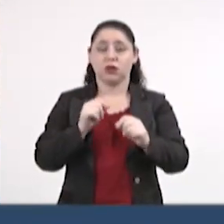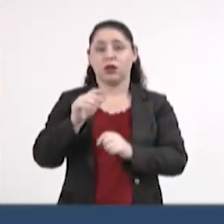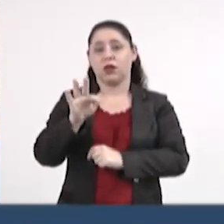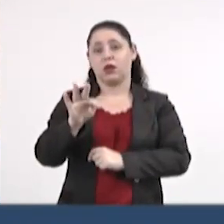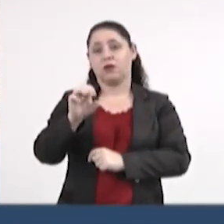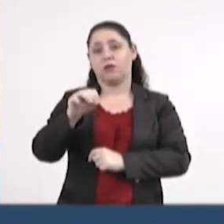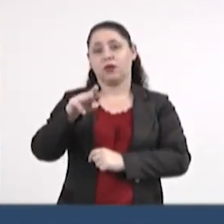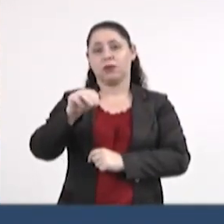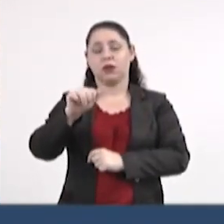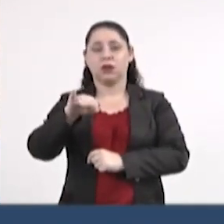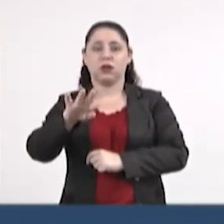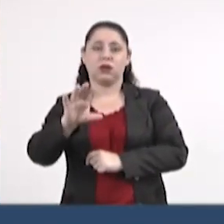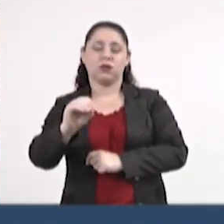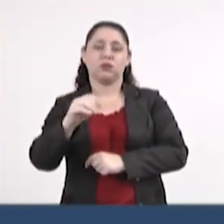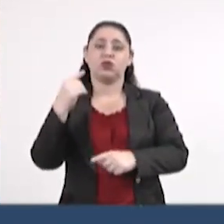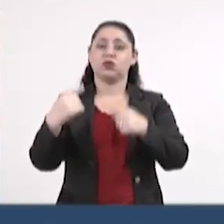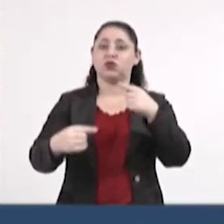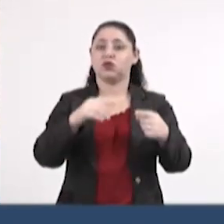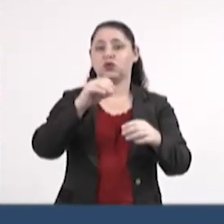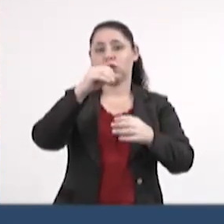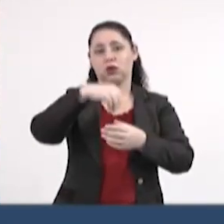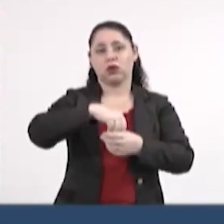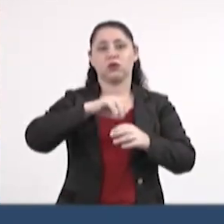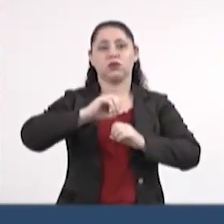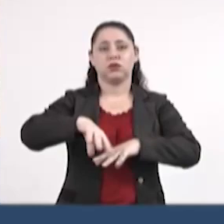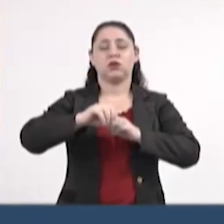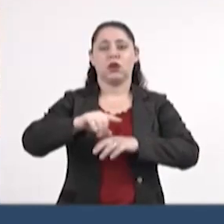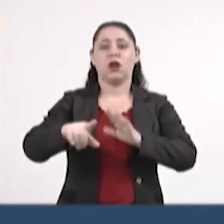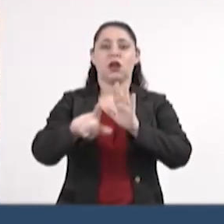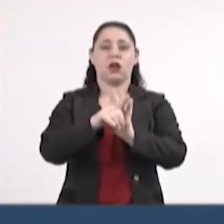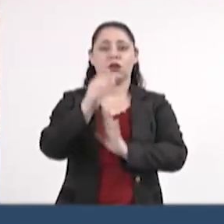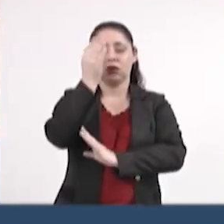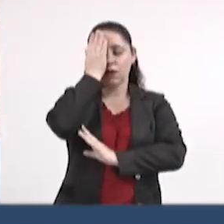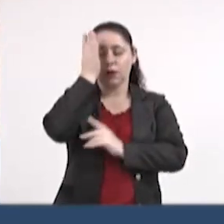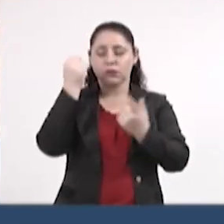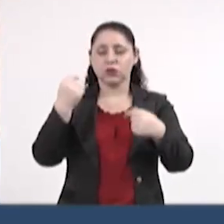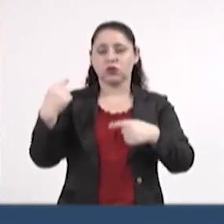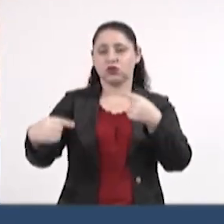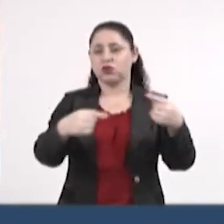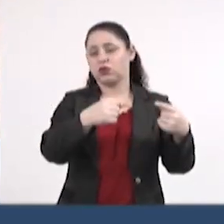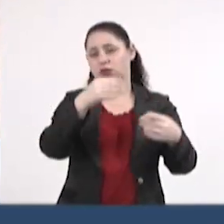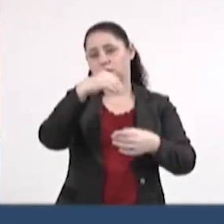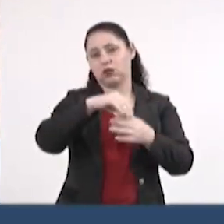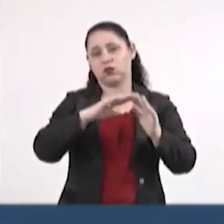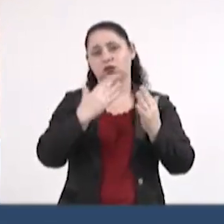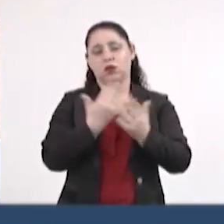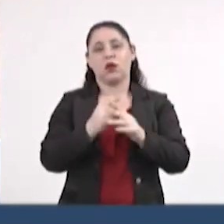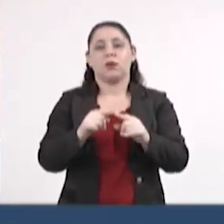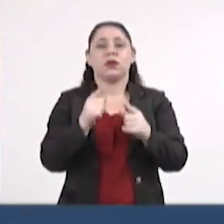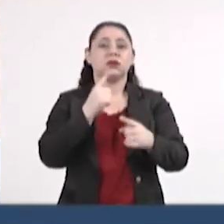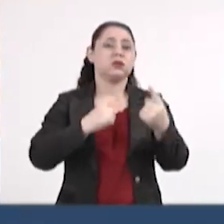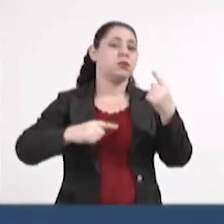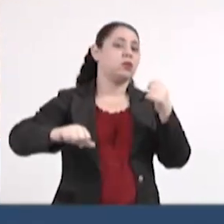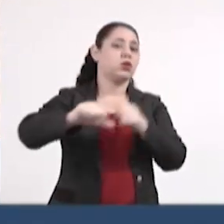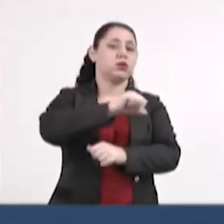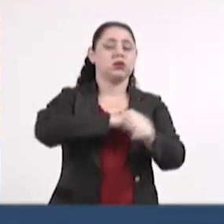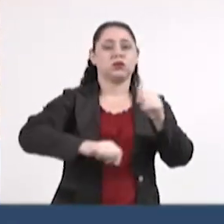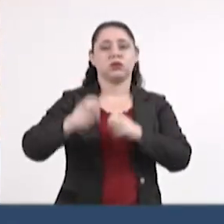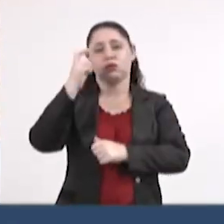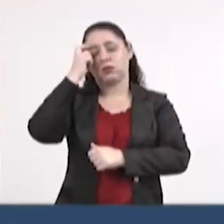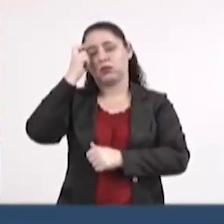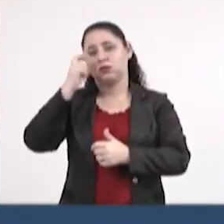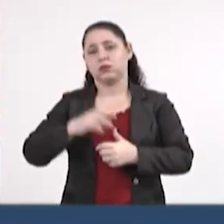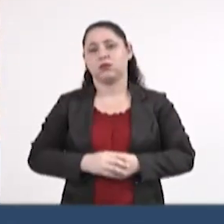importância do feminismo. A gente precisa discutir isso nas escolas. A Lei Maria da Penha diz que isso tem que ser discutido nas escolas. Só que a mudança da cultura